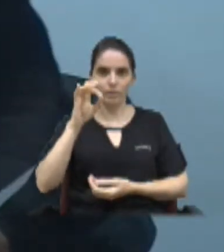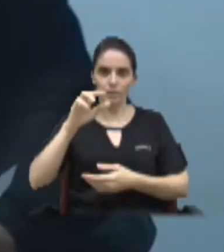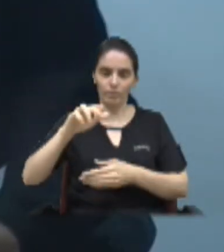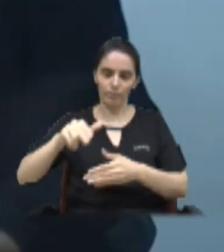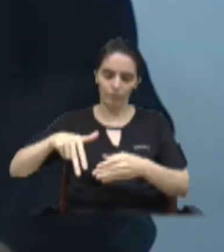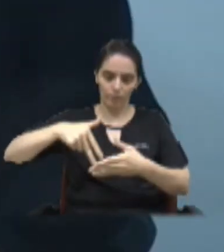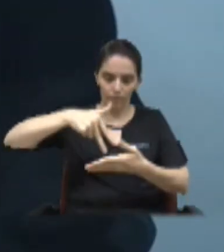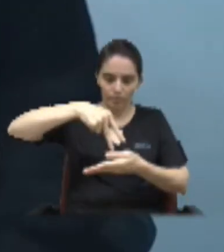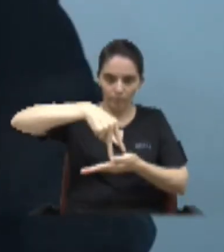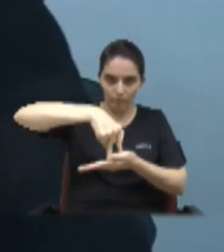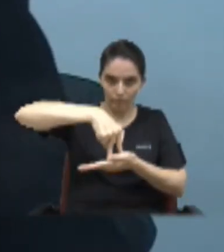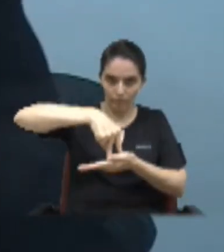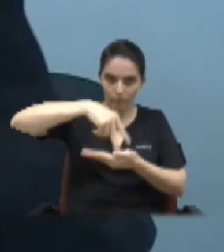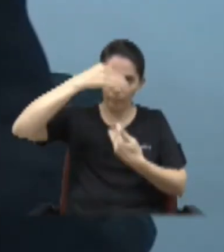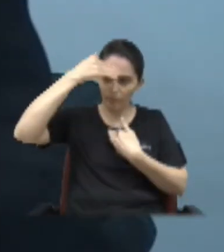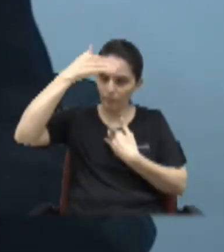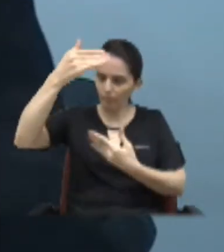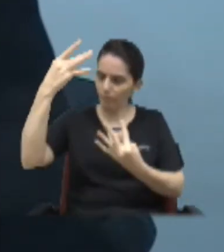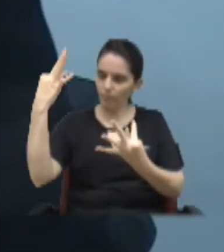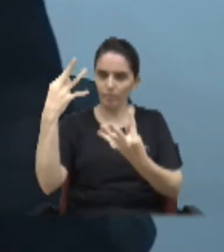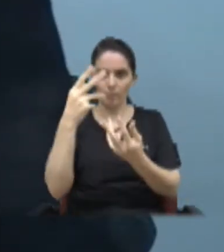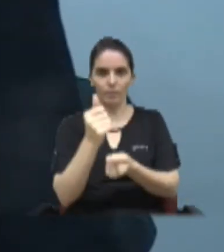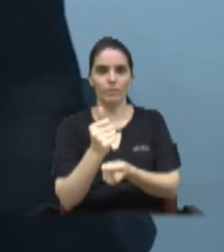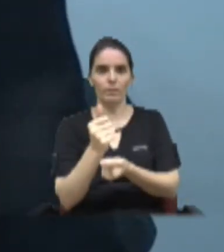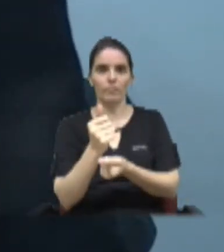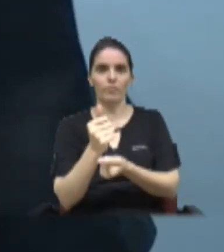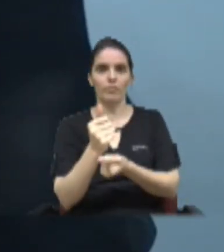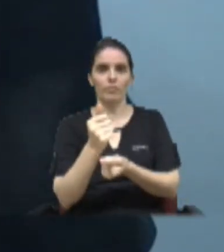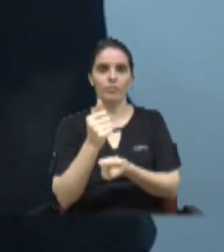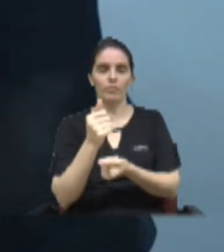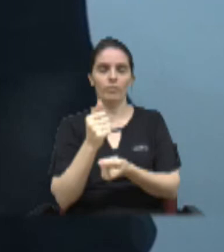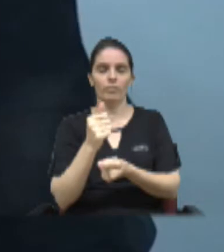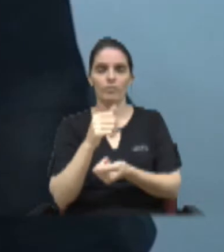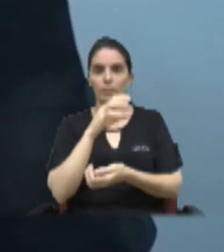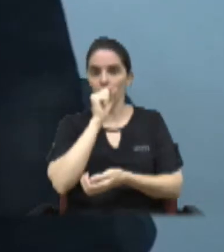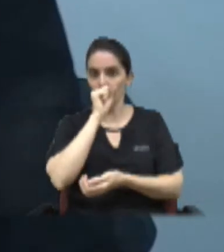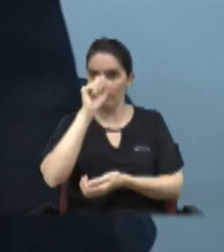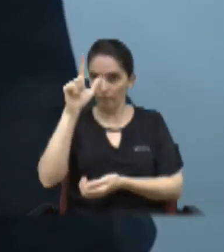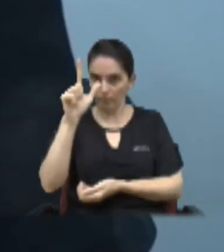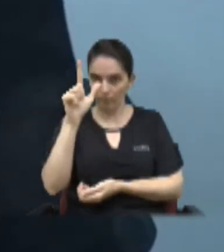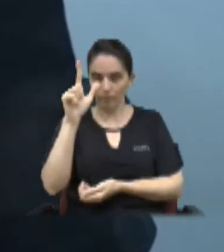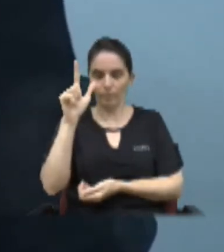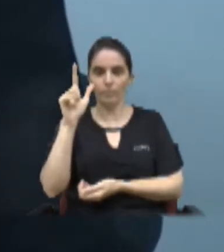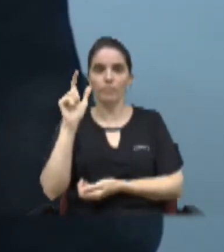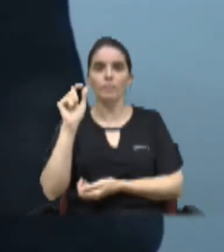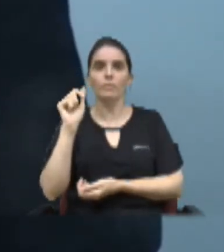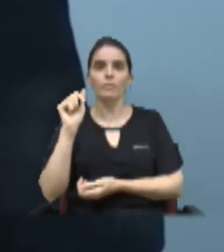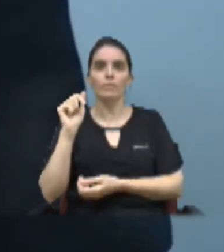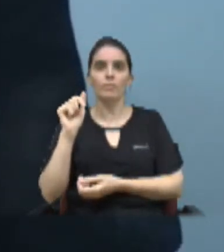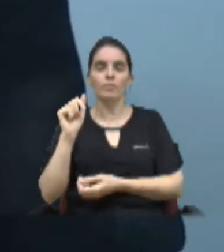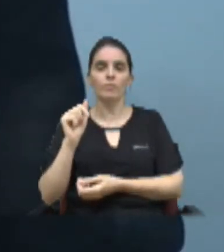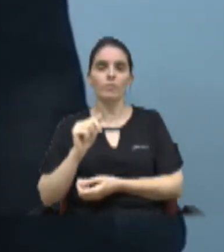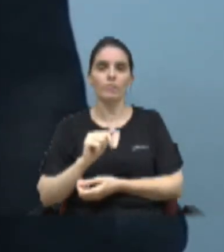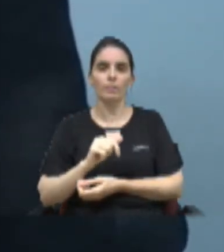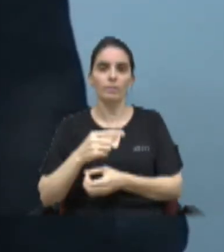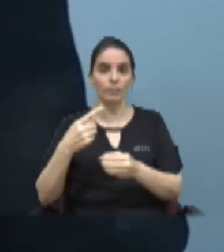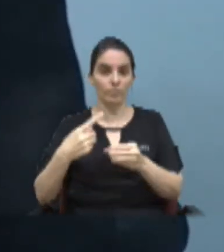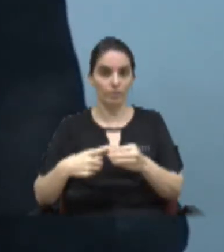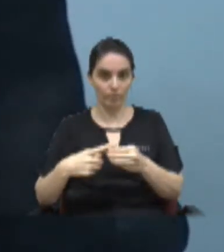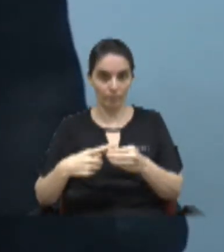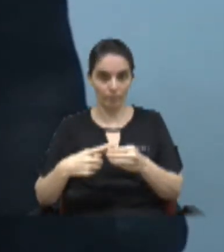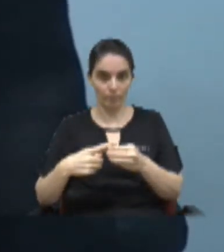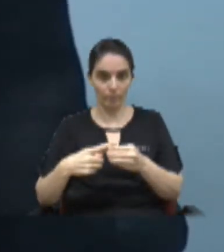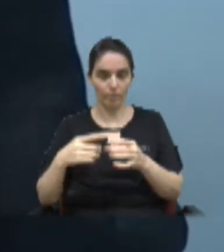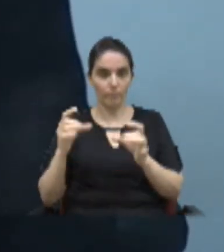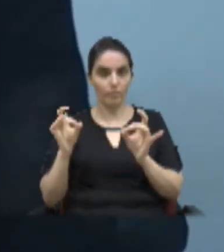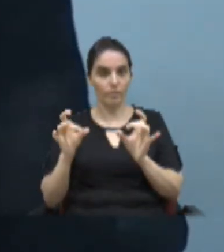para agradecer a todos e dizer que Limeira só é uma das só é a maior cidade produtora de